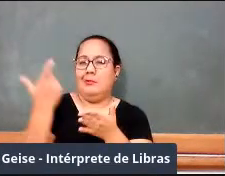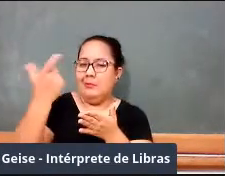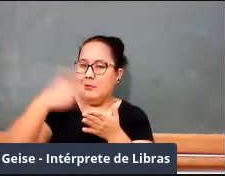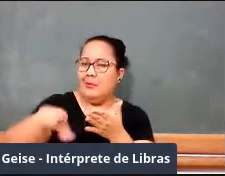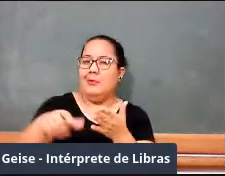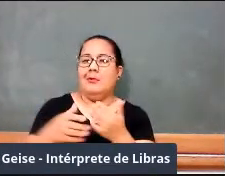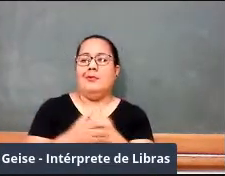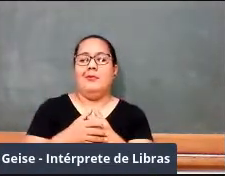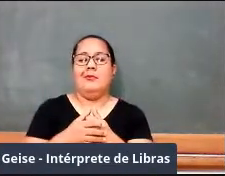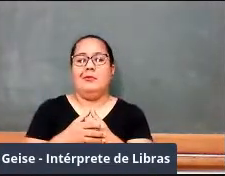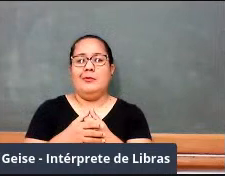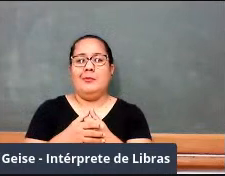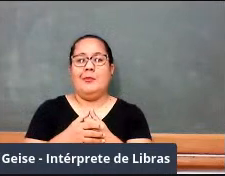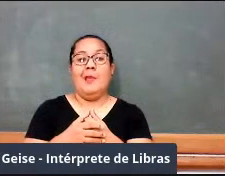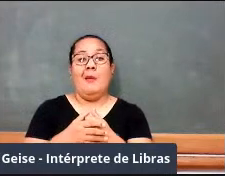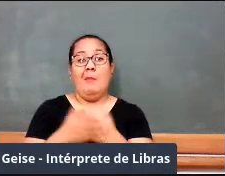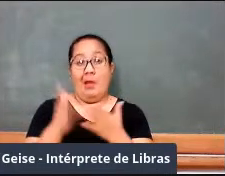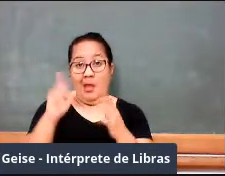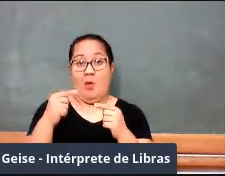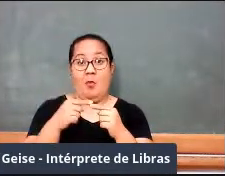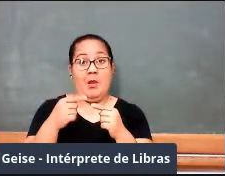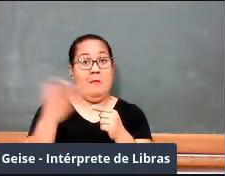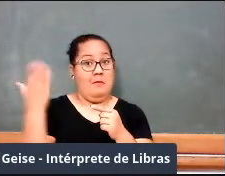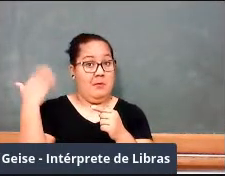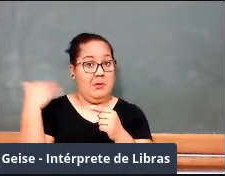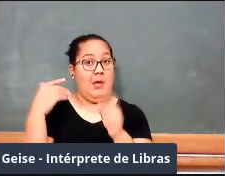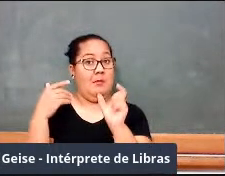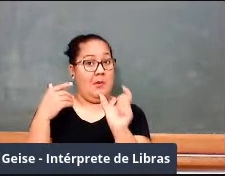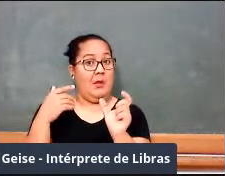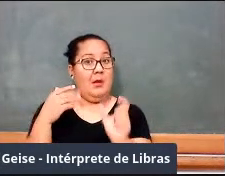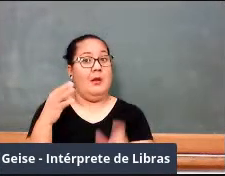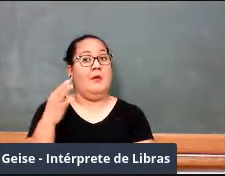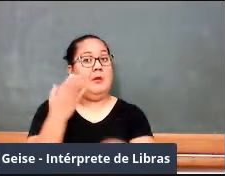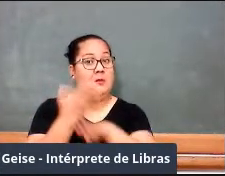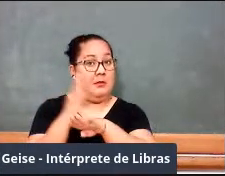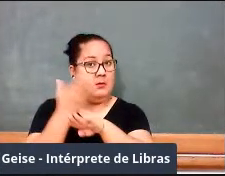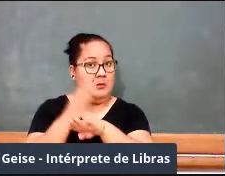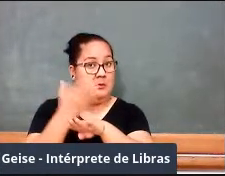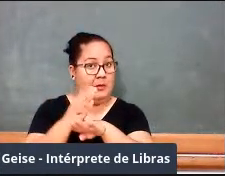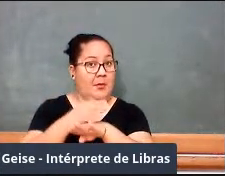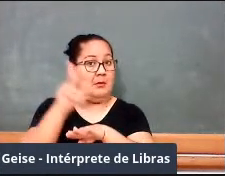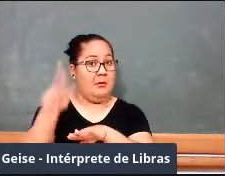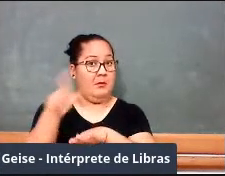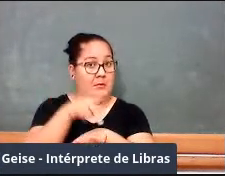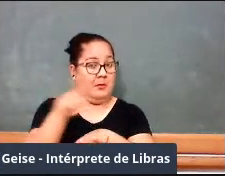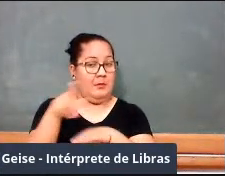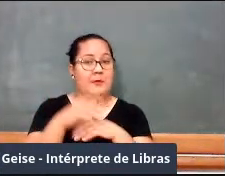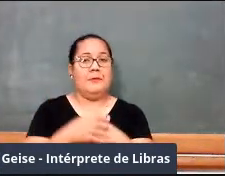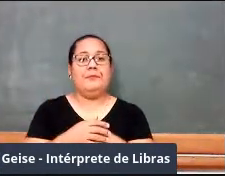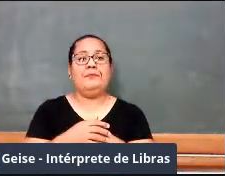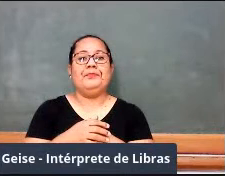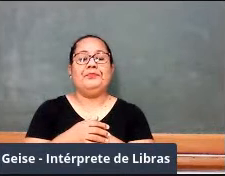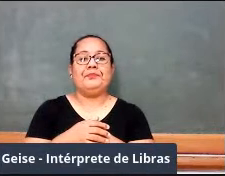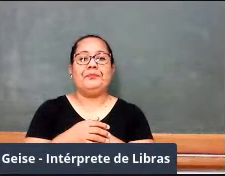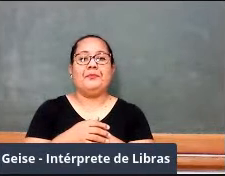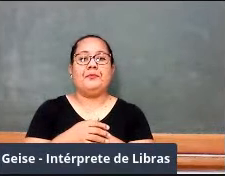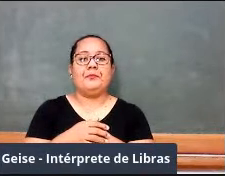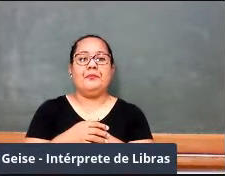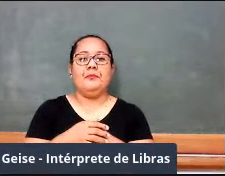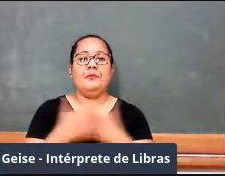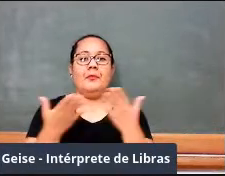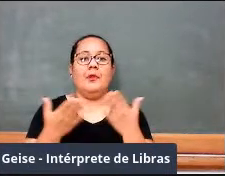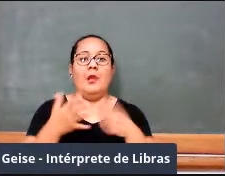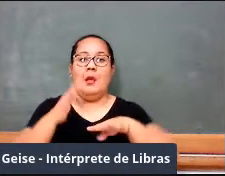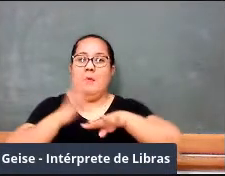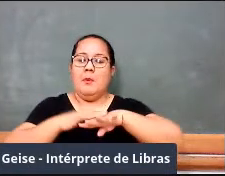naquela altura chamava treinamento de professores. Ela falava assim, o grande problema é treinamento de professores, né? Matemática